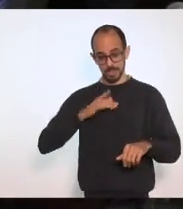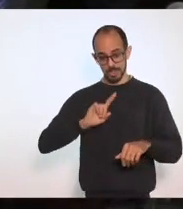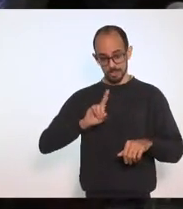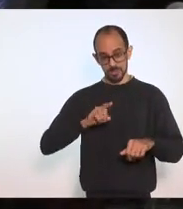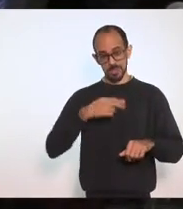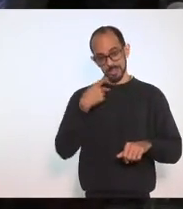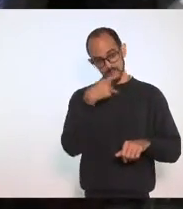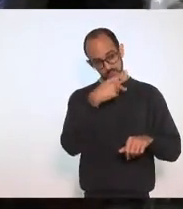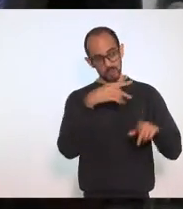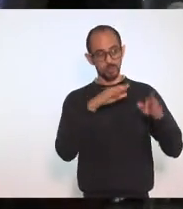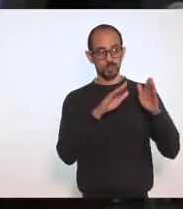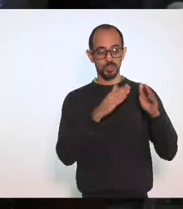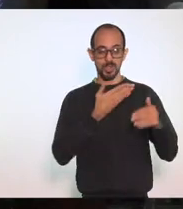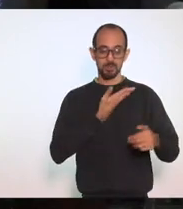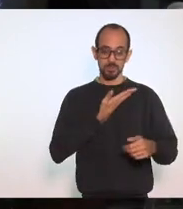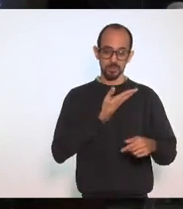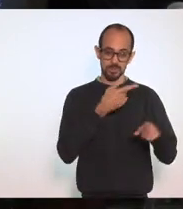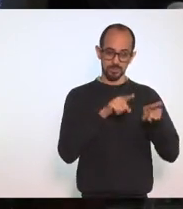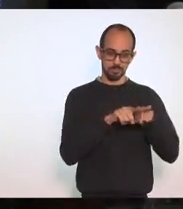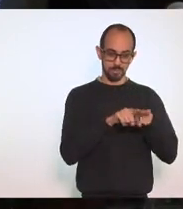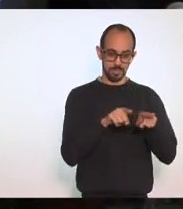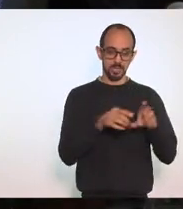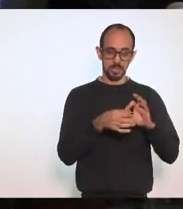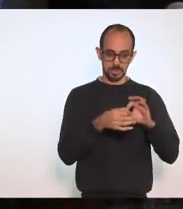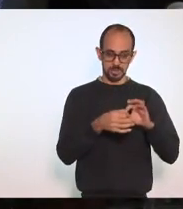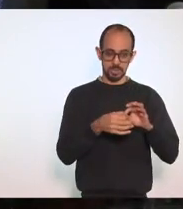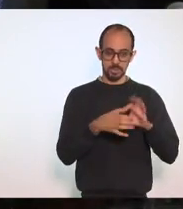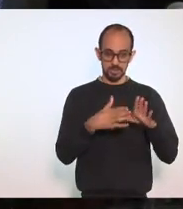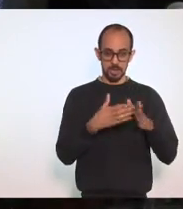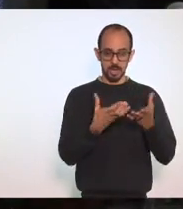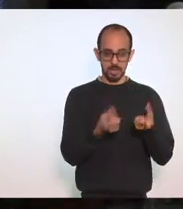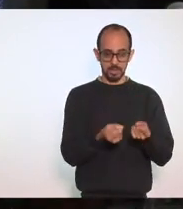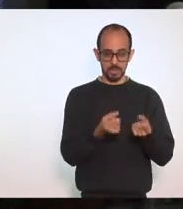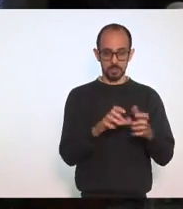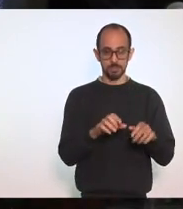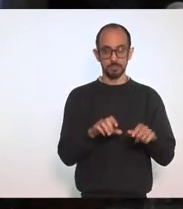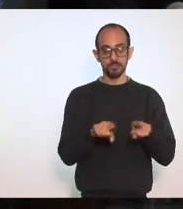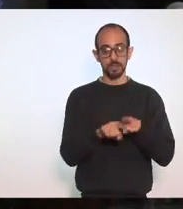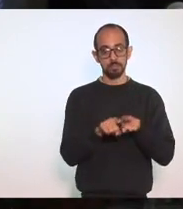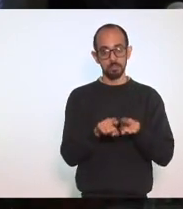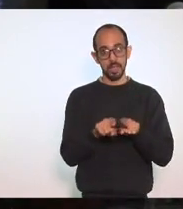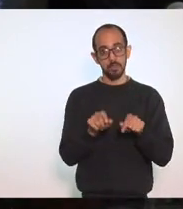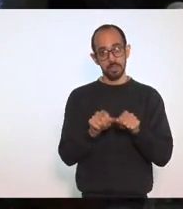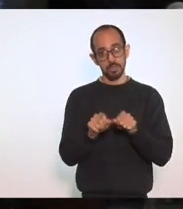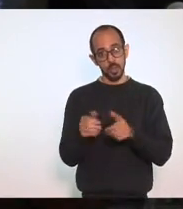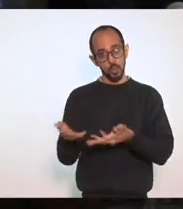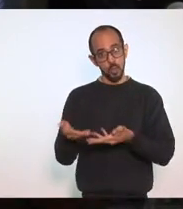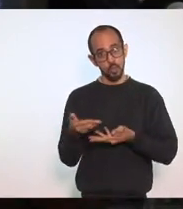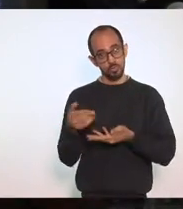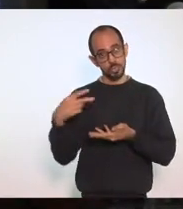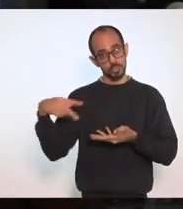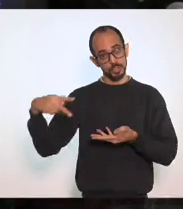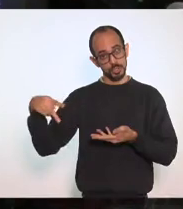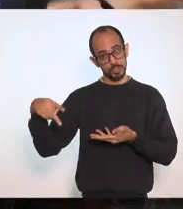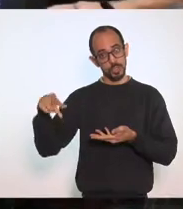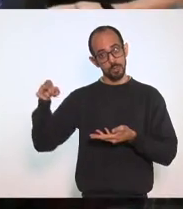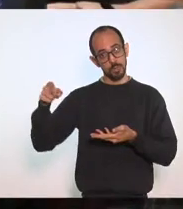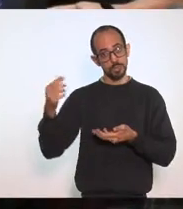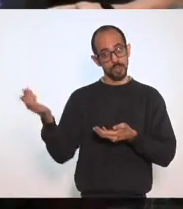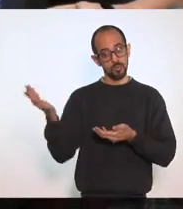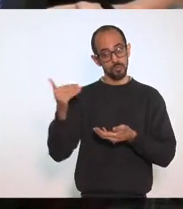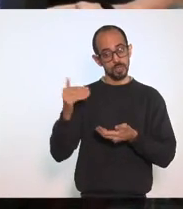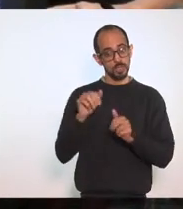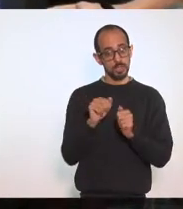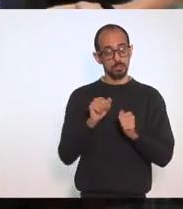Democráticos E já De antemão Deputada Célia Jordão Lhe fazer o convite Para estar Conosco Na frente